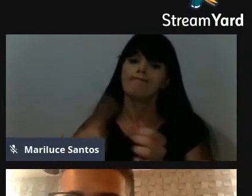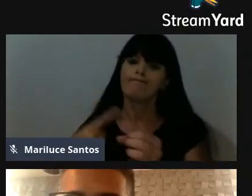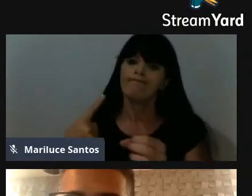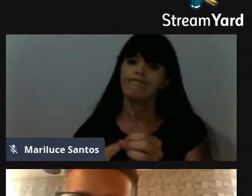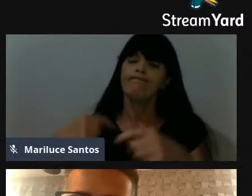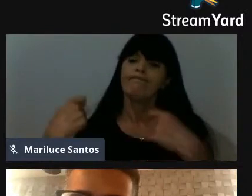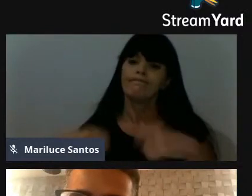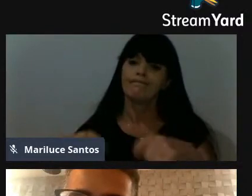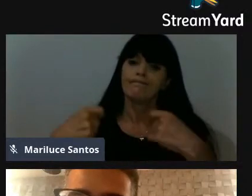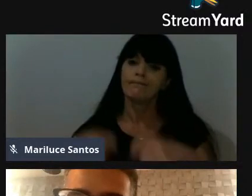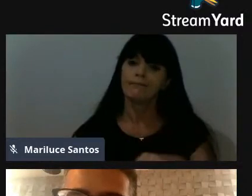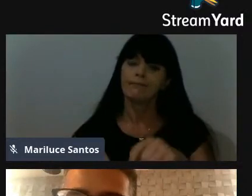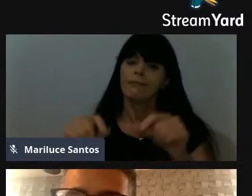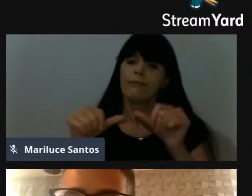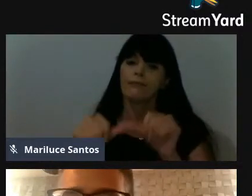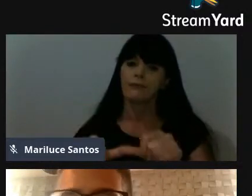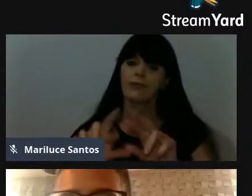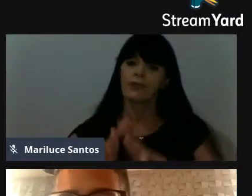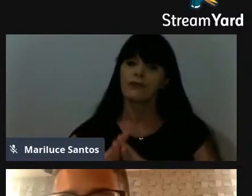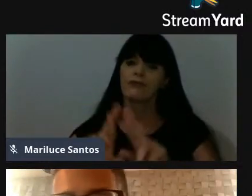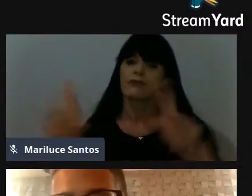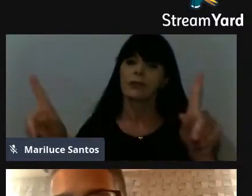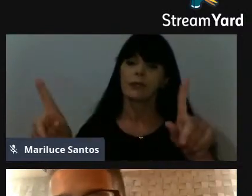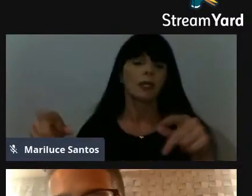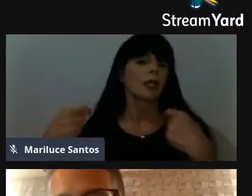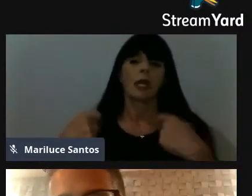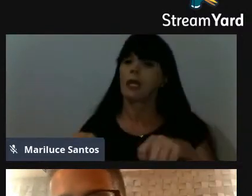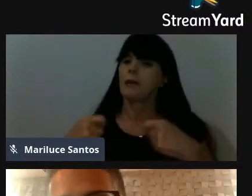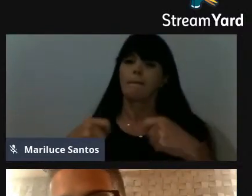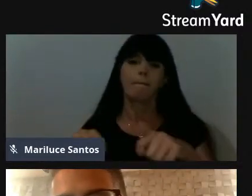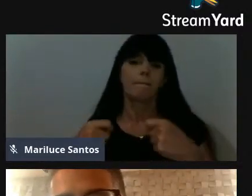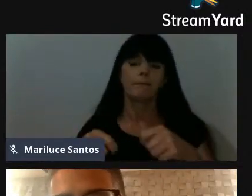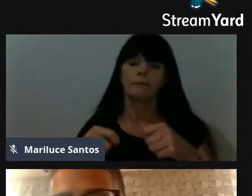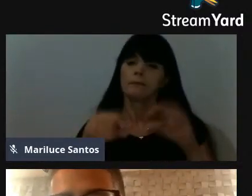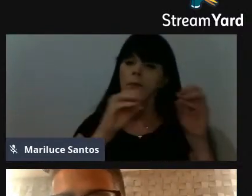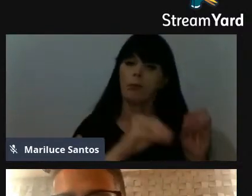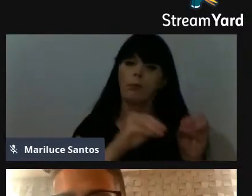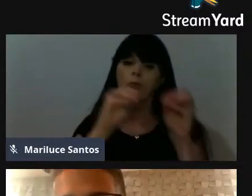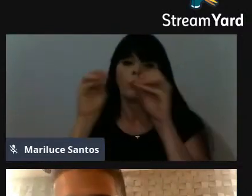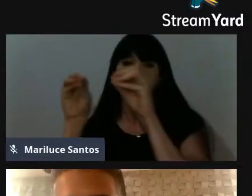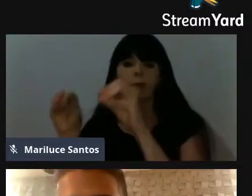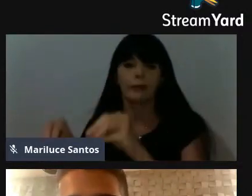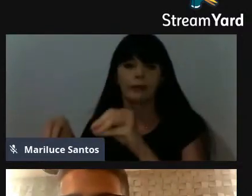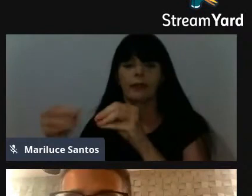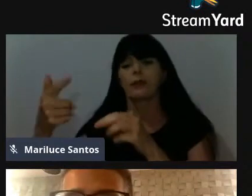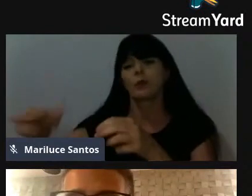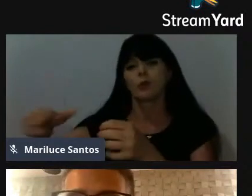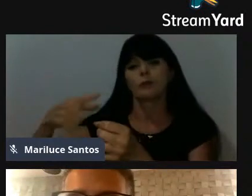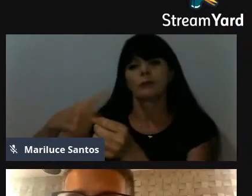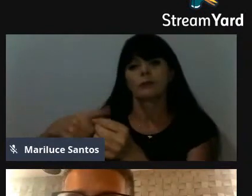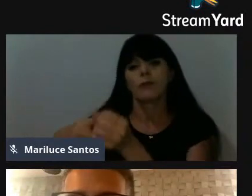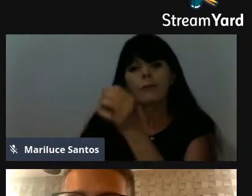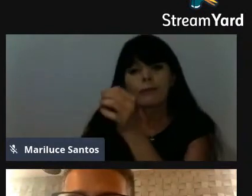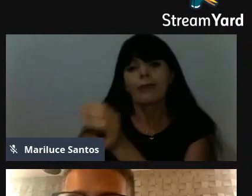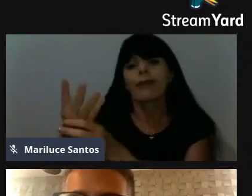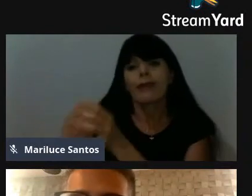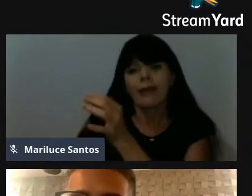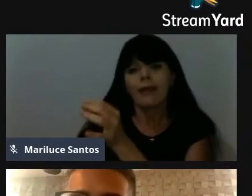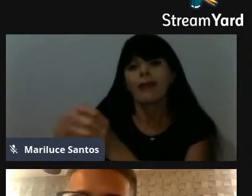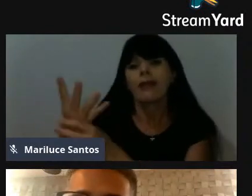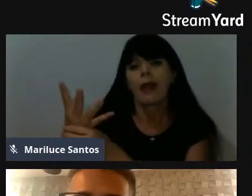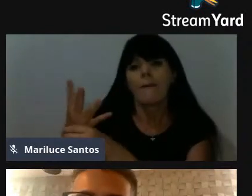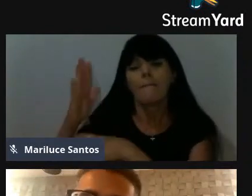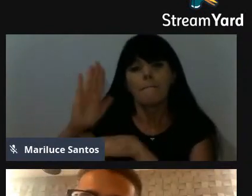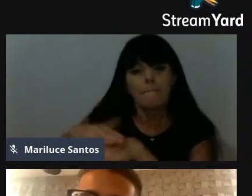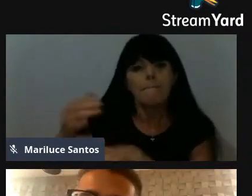para que não seja necessário ter tanto esse escoamento de pessoas para outras cidades, é criar mais oportunidades aqui dentro.